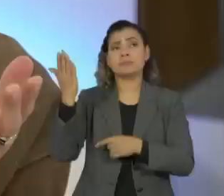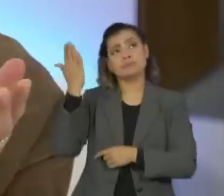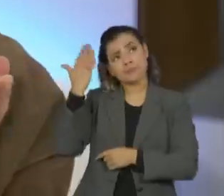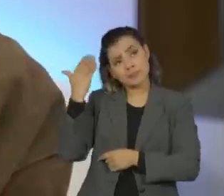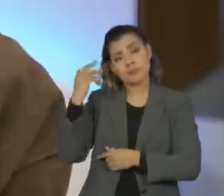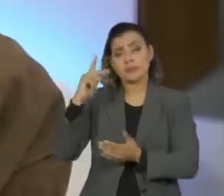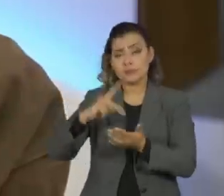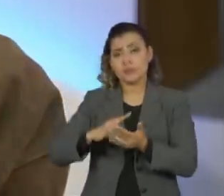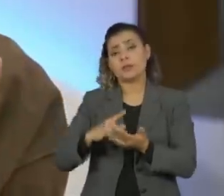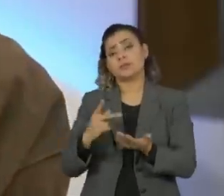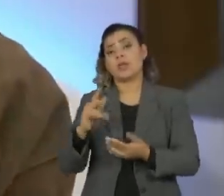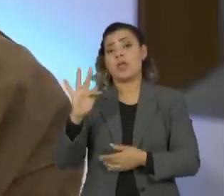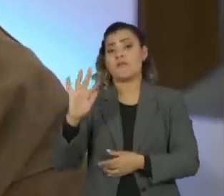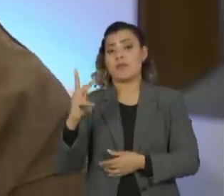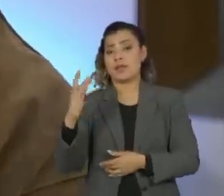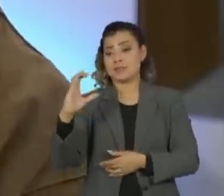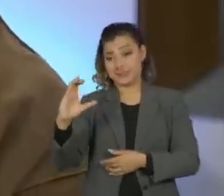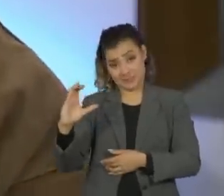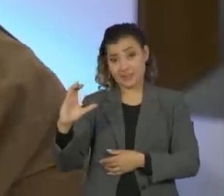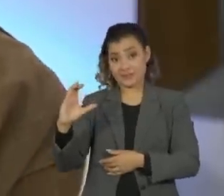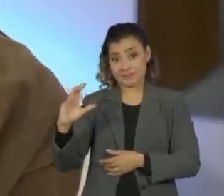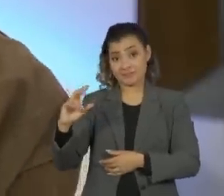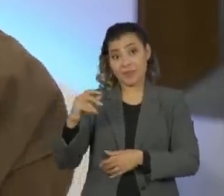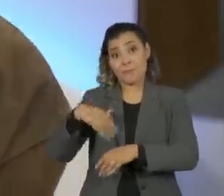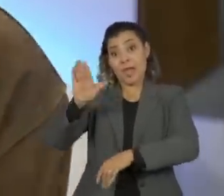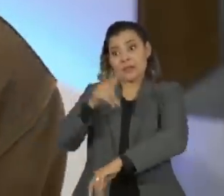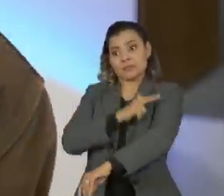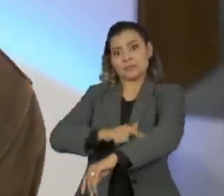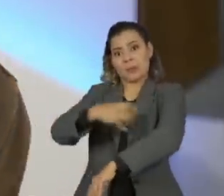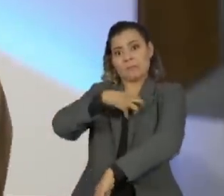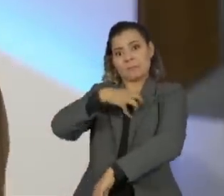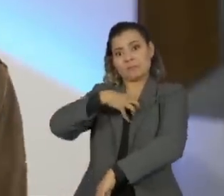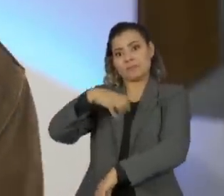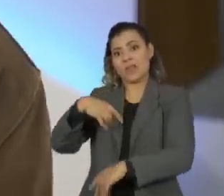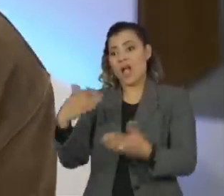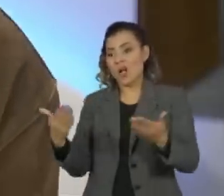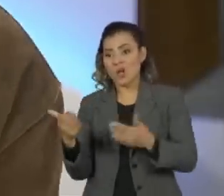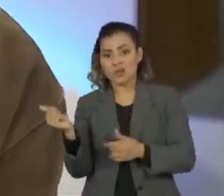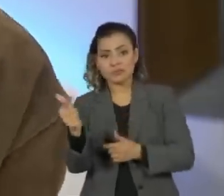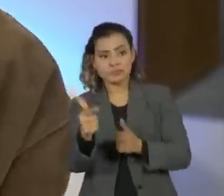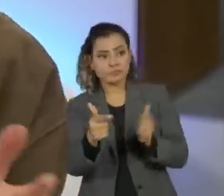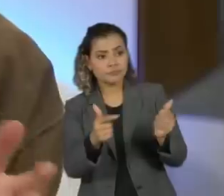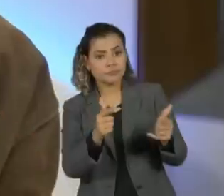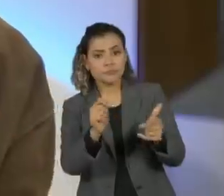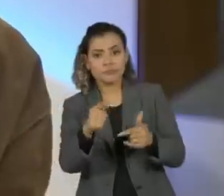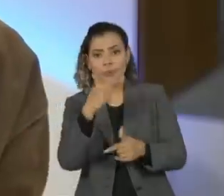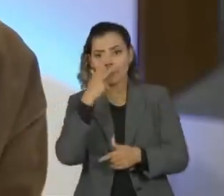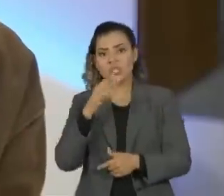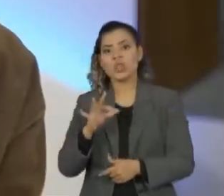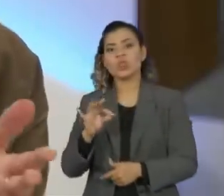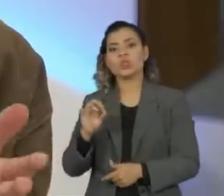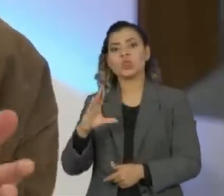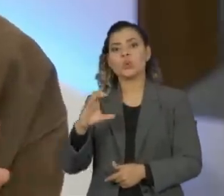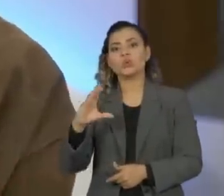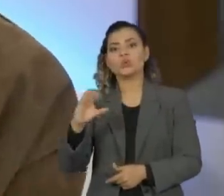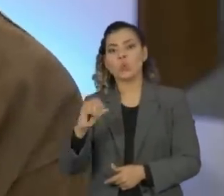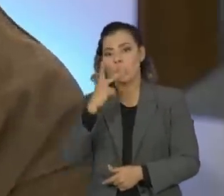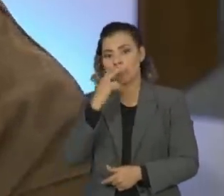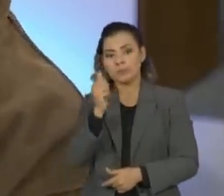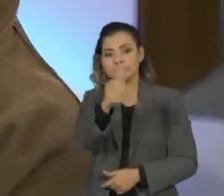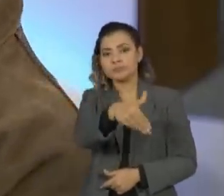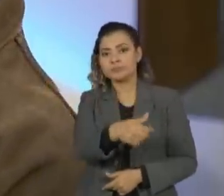Cardoso para ter pessoas que de repente relativamente tostas, ultimamente, como o Lula, como a própria Dilma e como